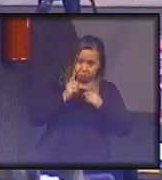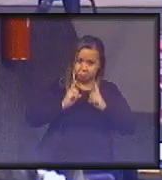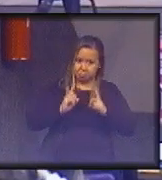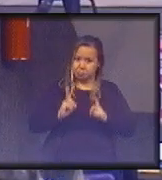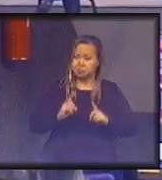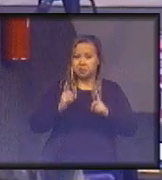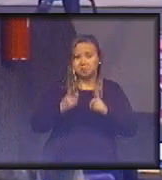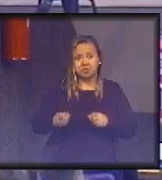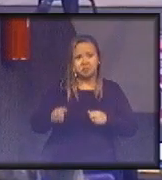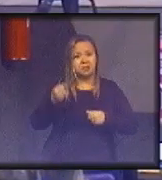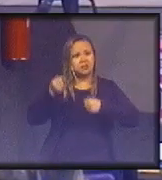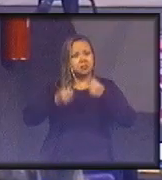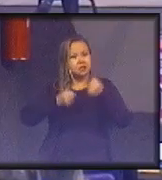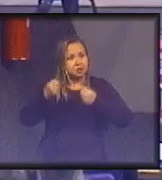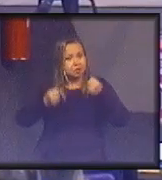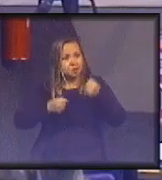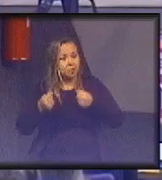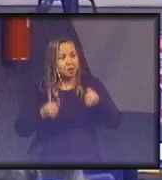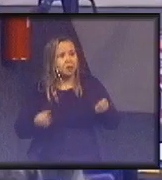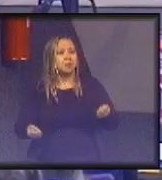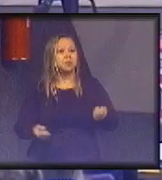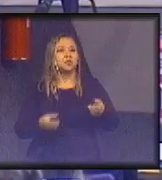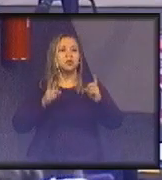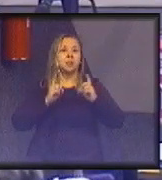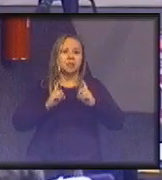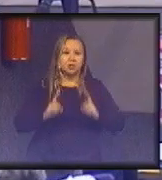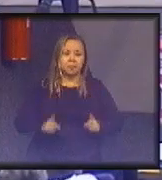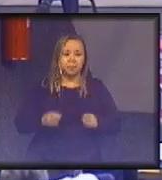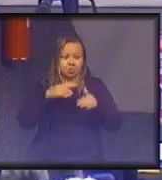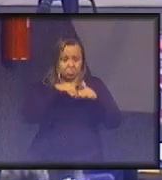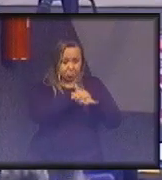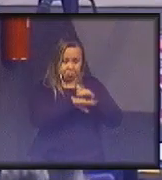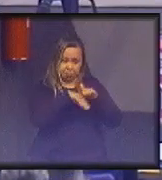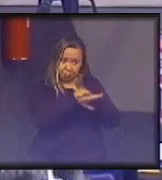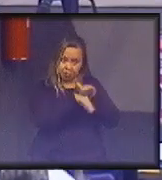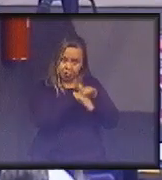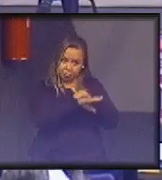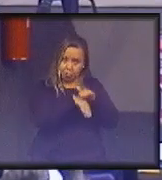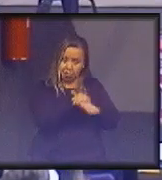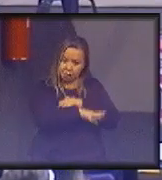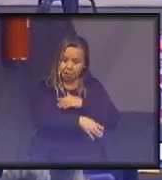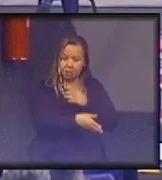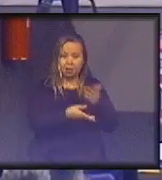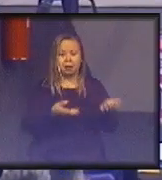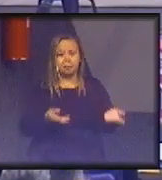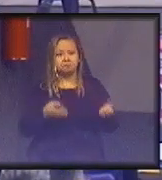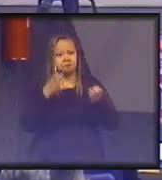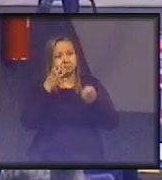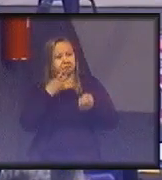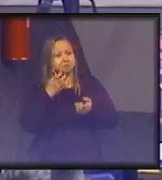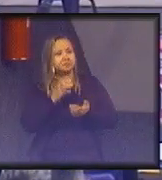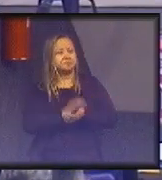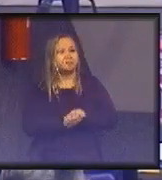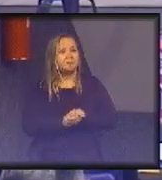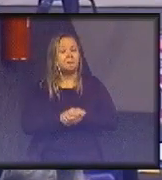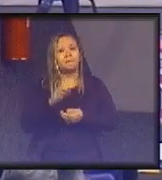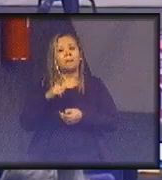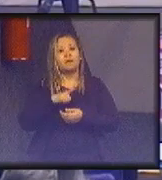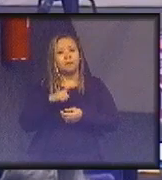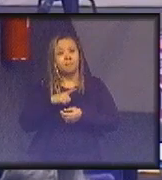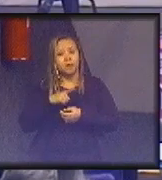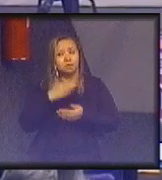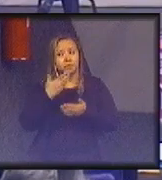de transporte, deficiências de armazenagem, muito sérias. E temos